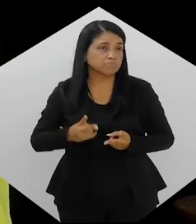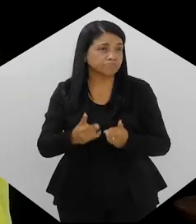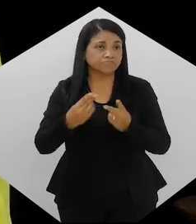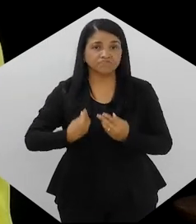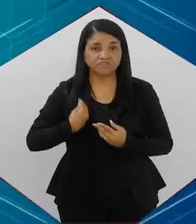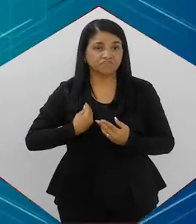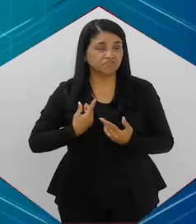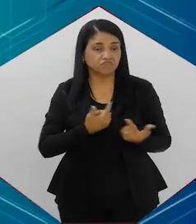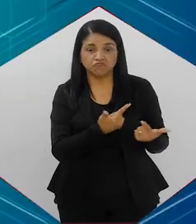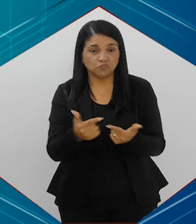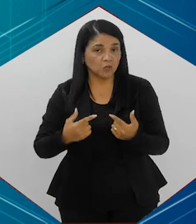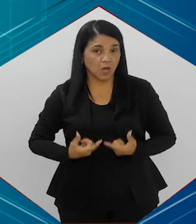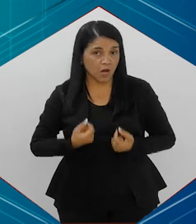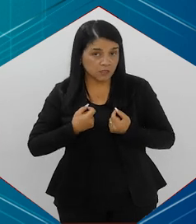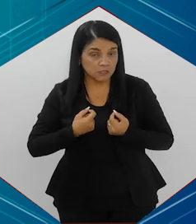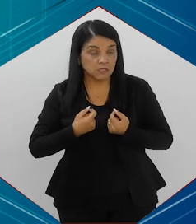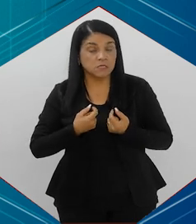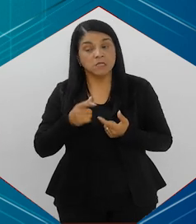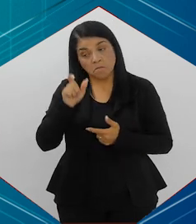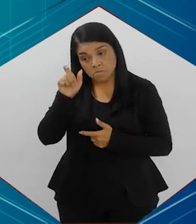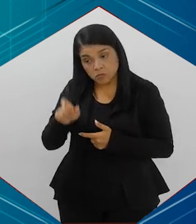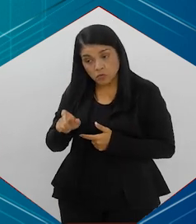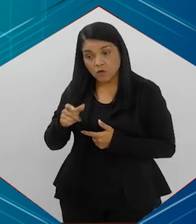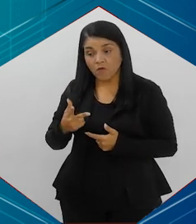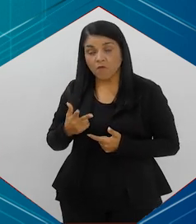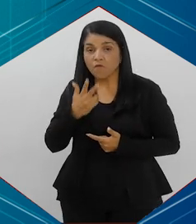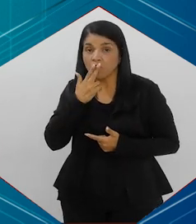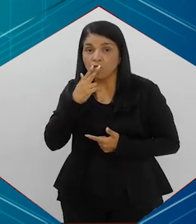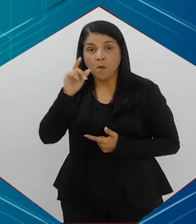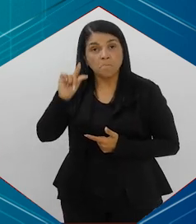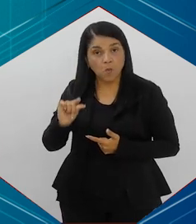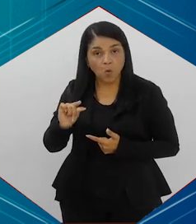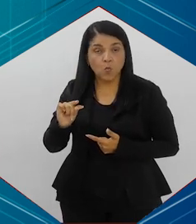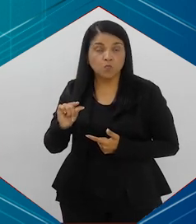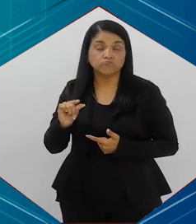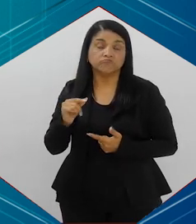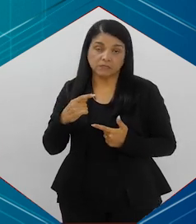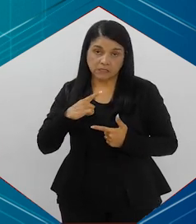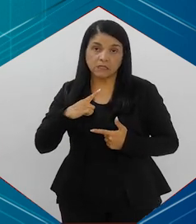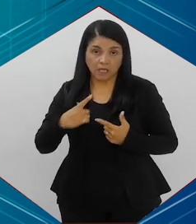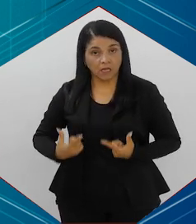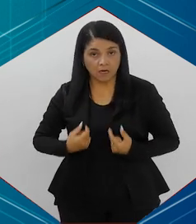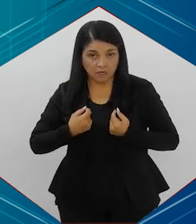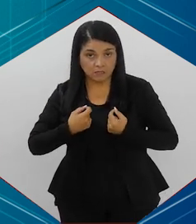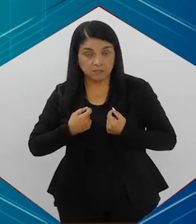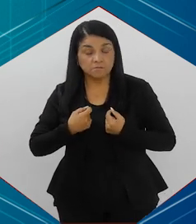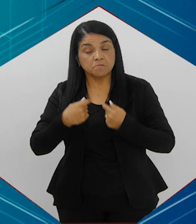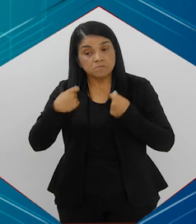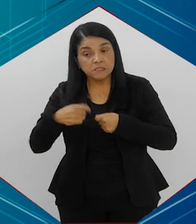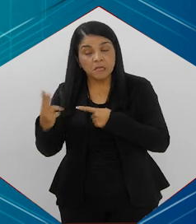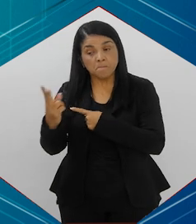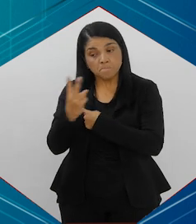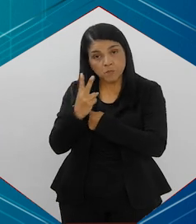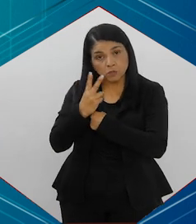ter câncer, tem pessoas que fumam, às vezes, até um pouco menos que vão ter. Então, na verdade, é tentar se proteger, tentar